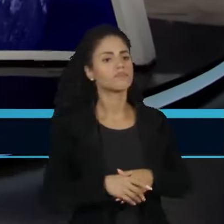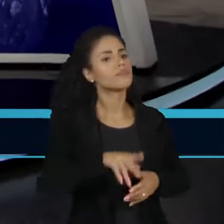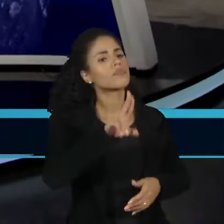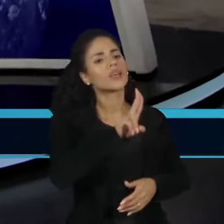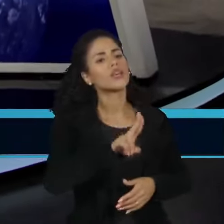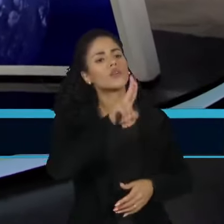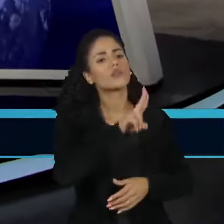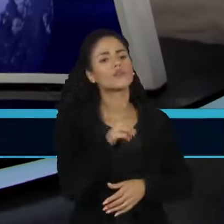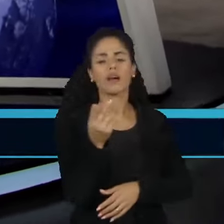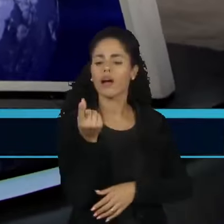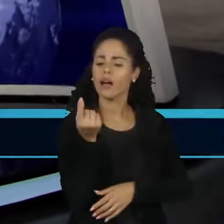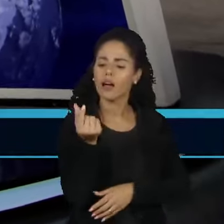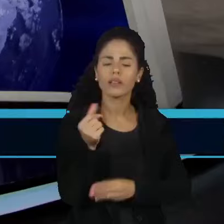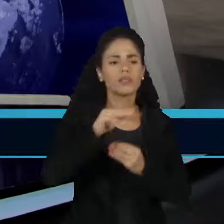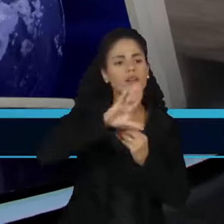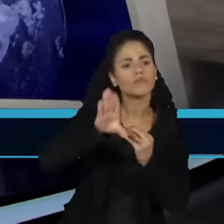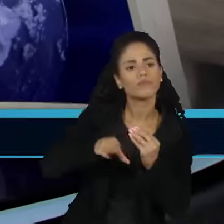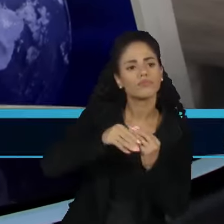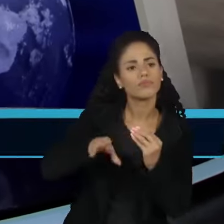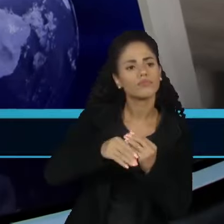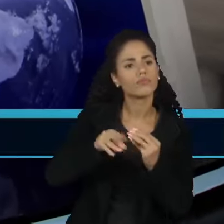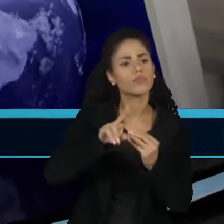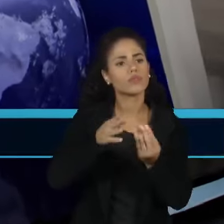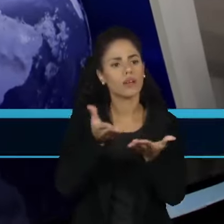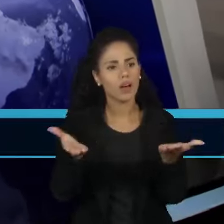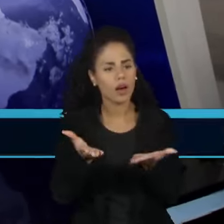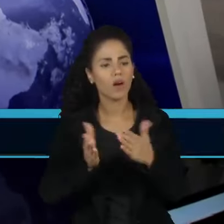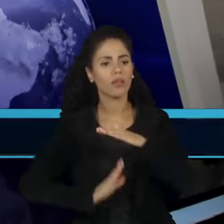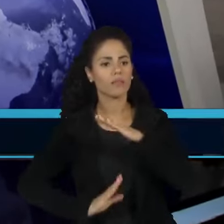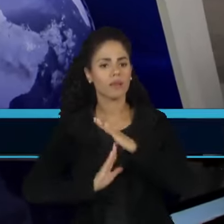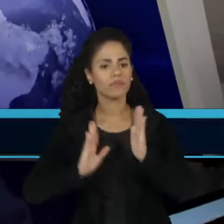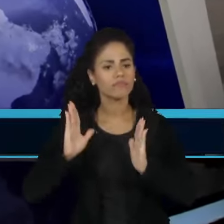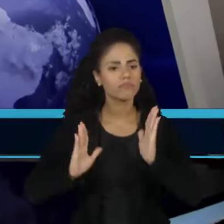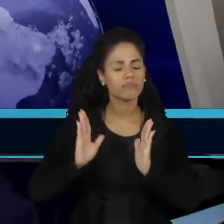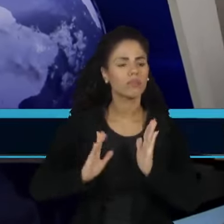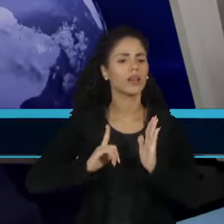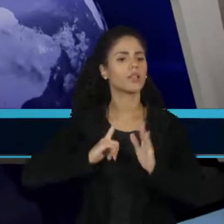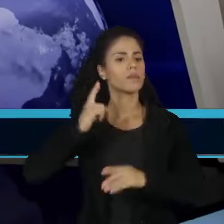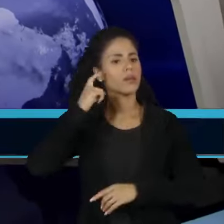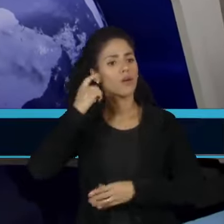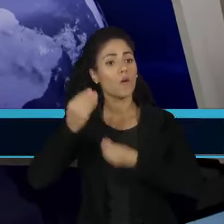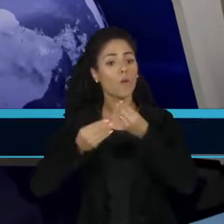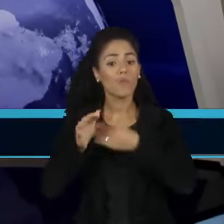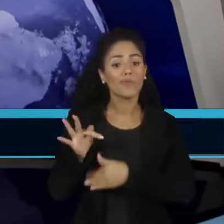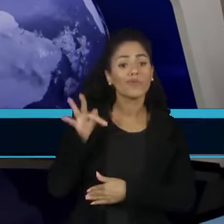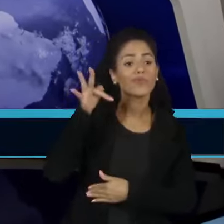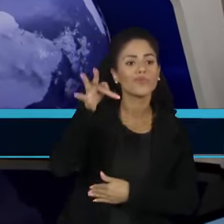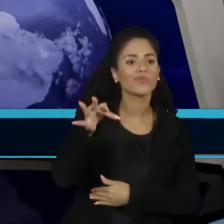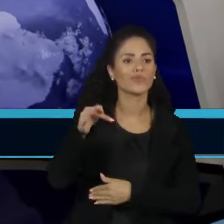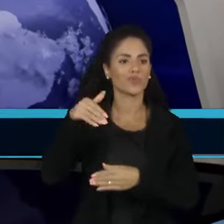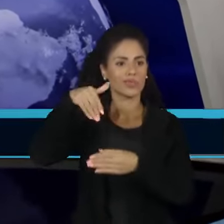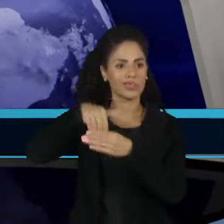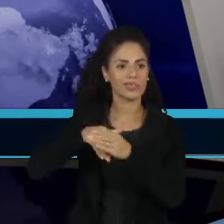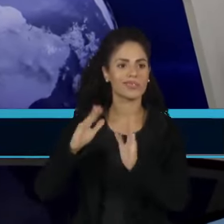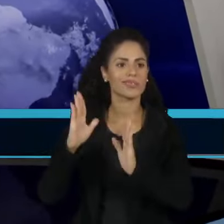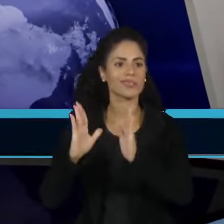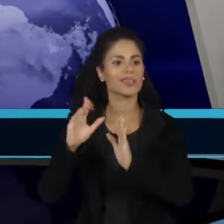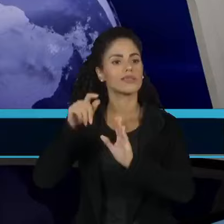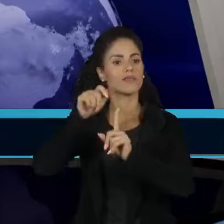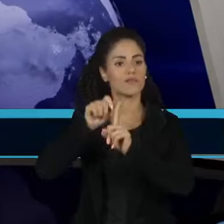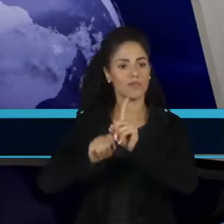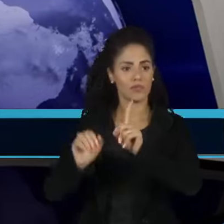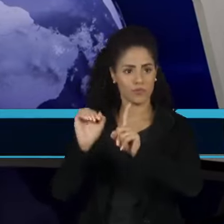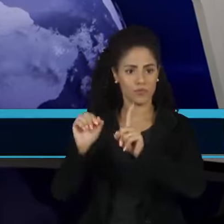de emendas com esses mecanismos opacos ao longo prazo e também pensando nas eleições que estão aí, as eleições municipais? Olha, os